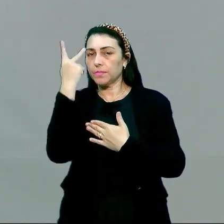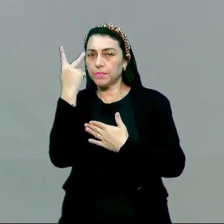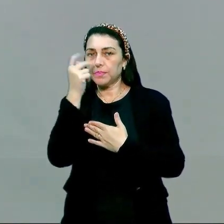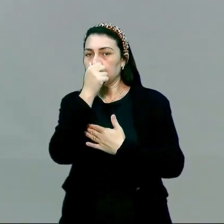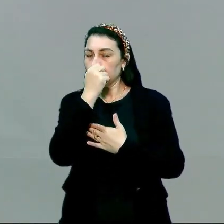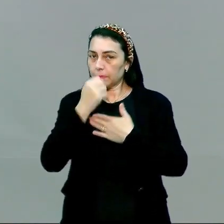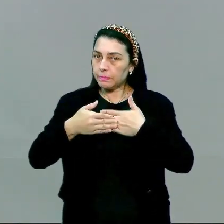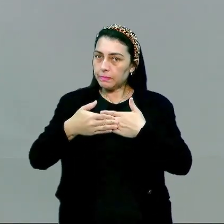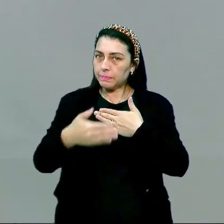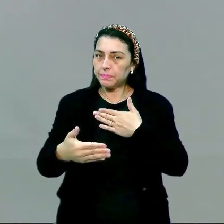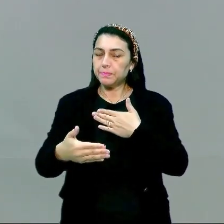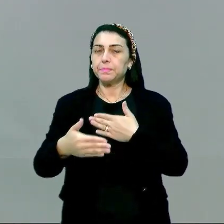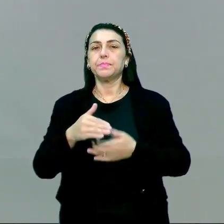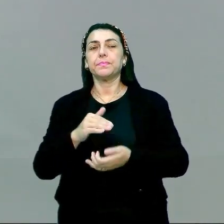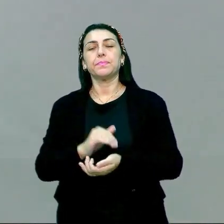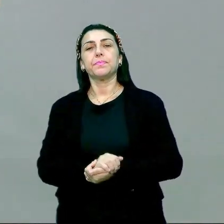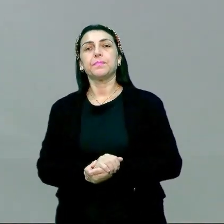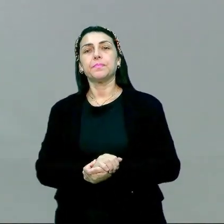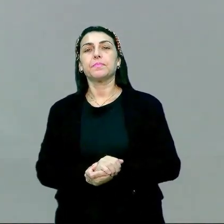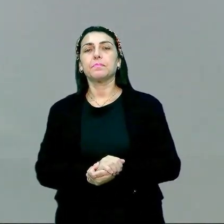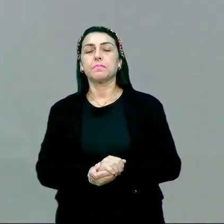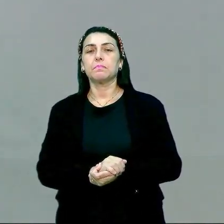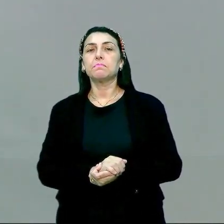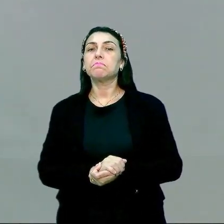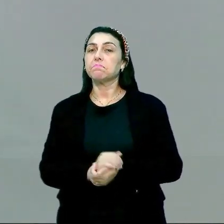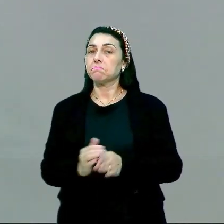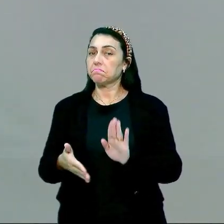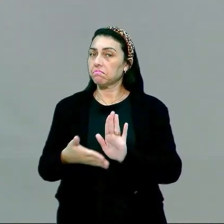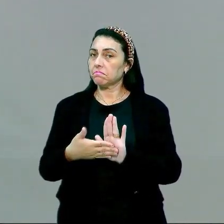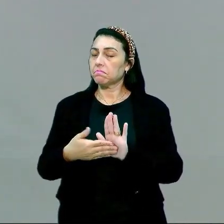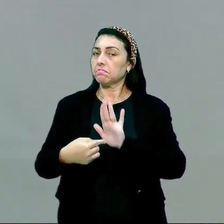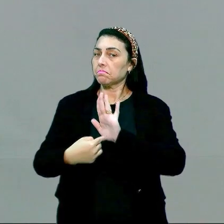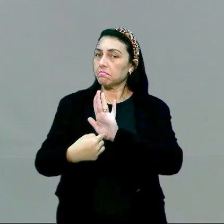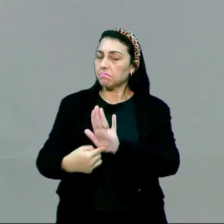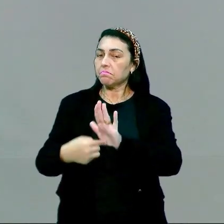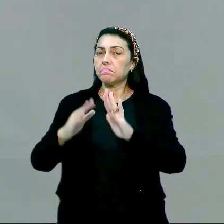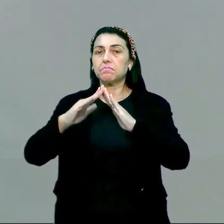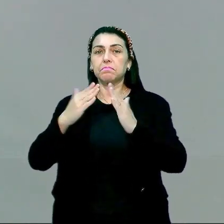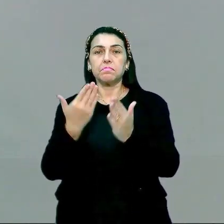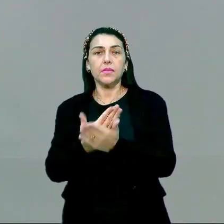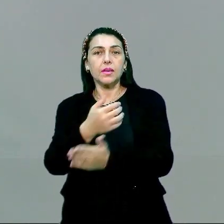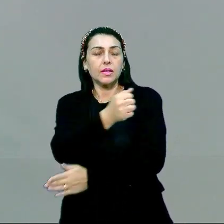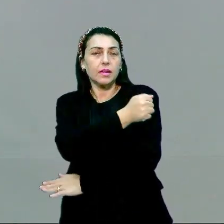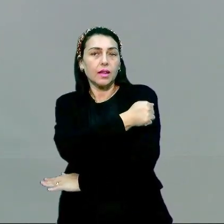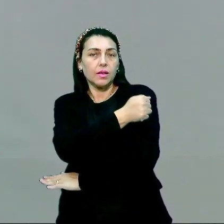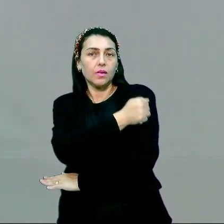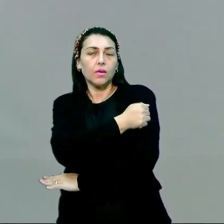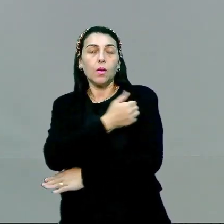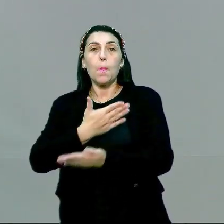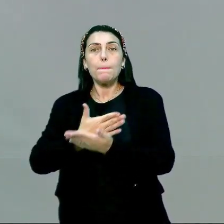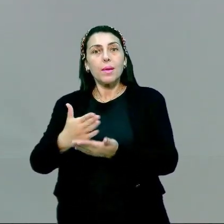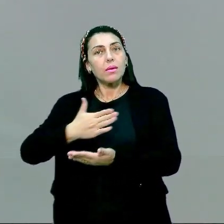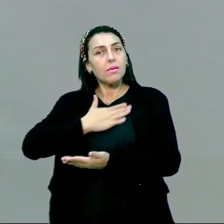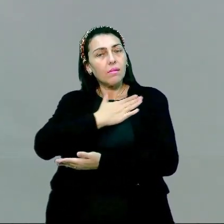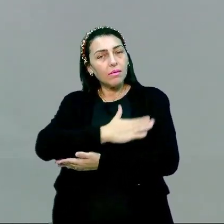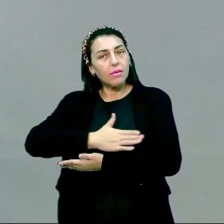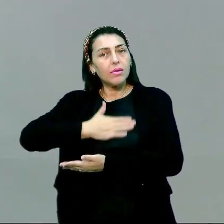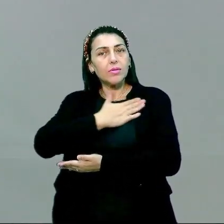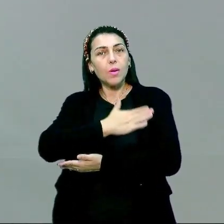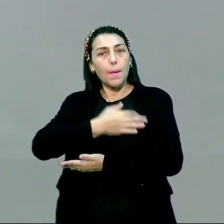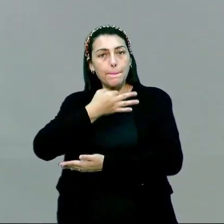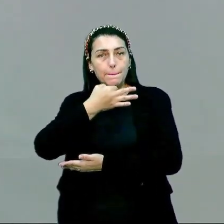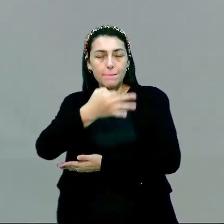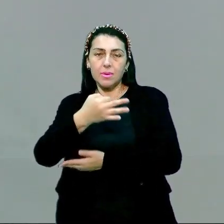desse espetáculo que eles proporcionam na escola, os alunos passam a ter, né, uma